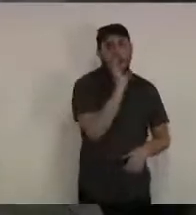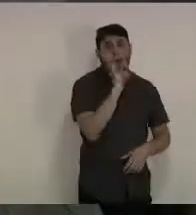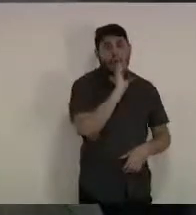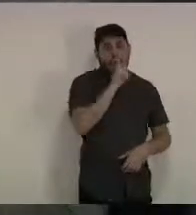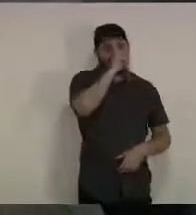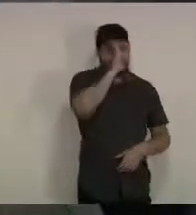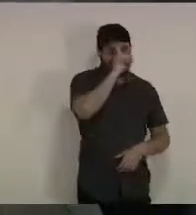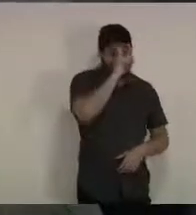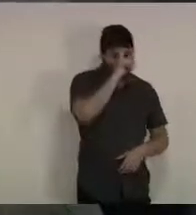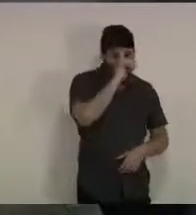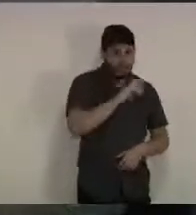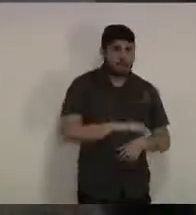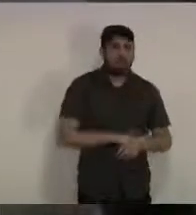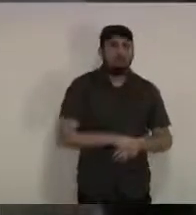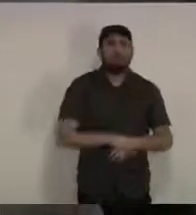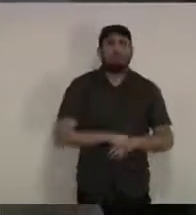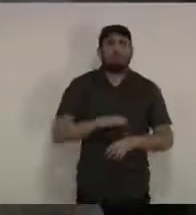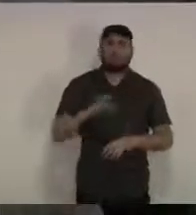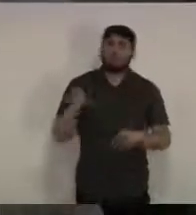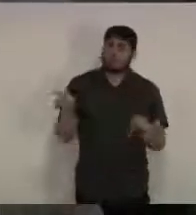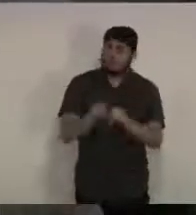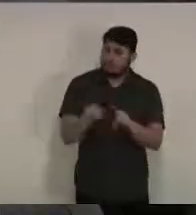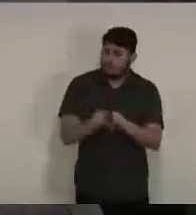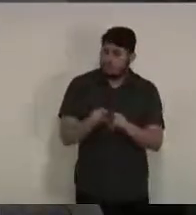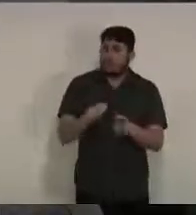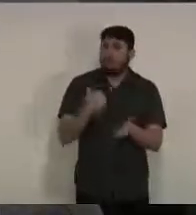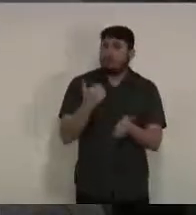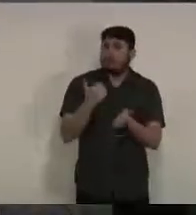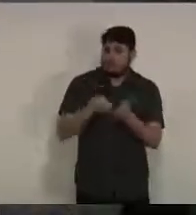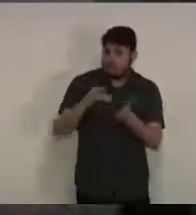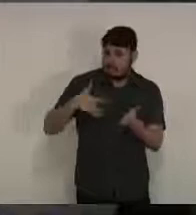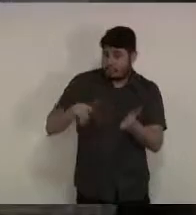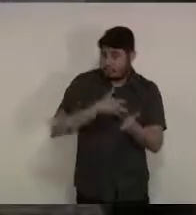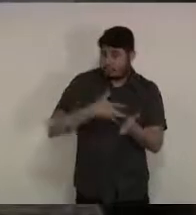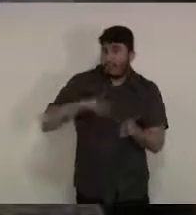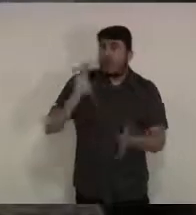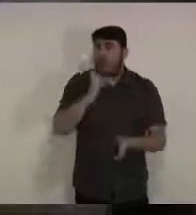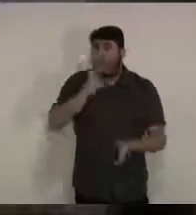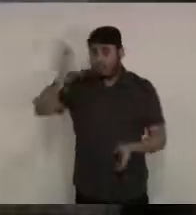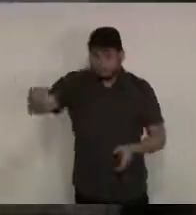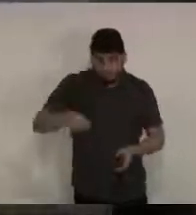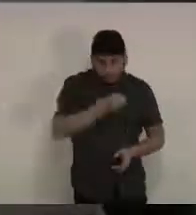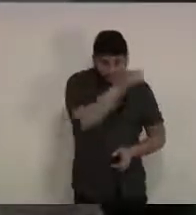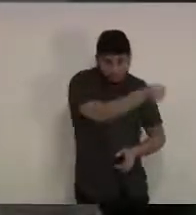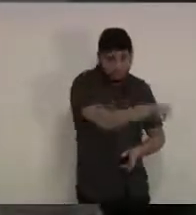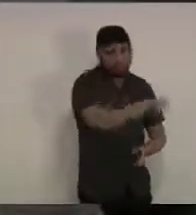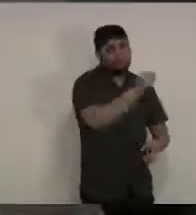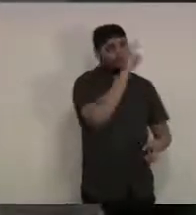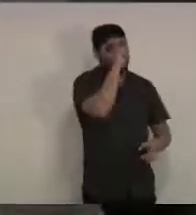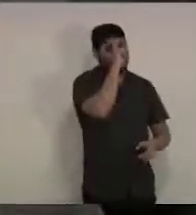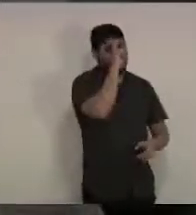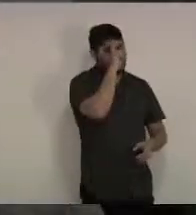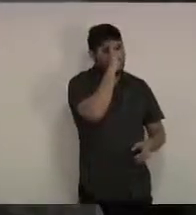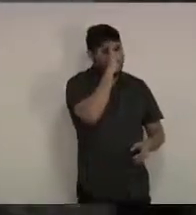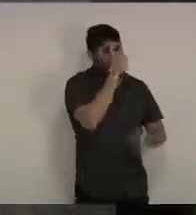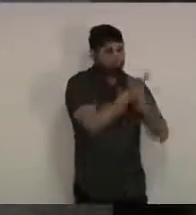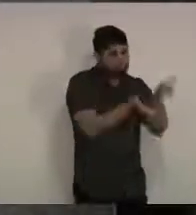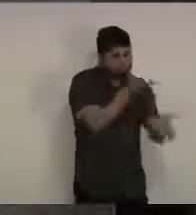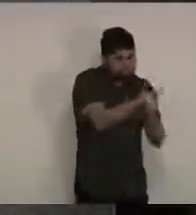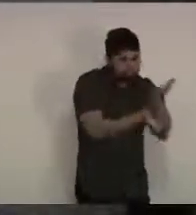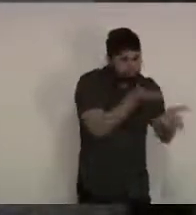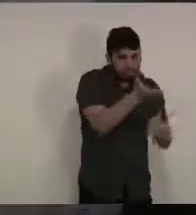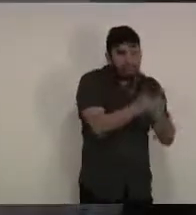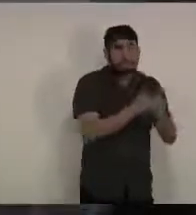por orientação prévia inclusive da própria Secretaria de Saúde no outro dia nós tivemos no dia 15 a